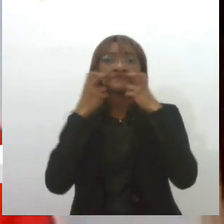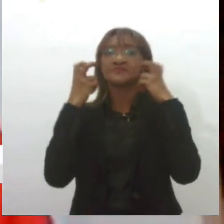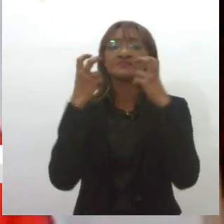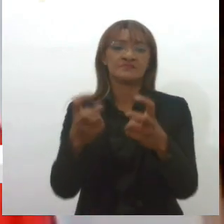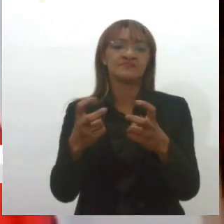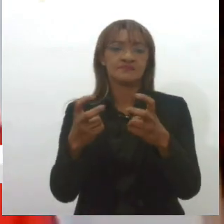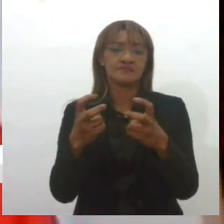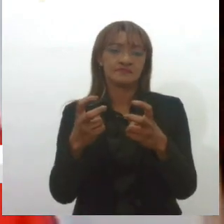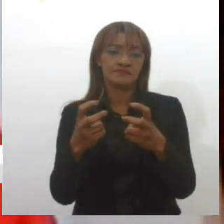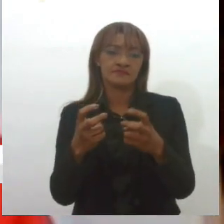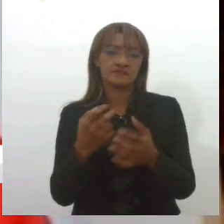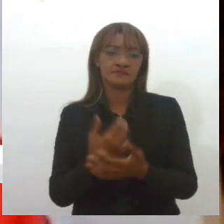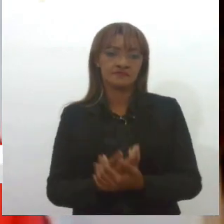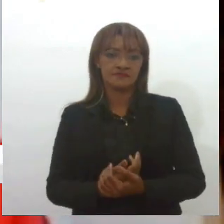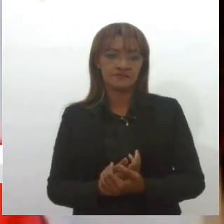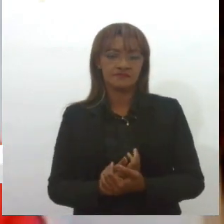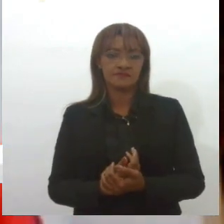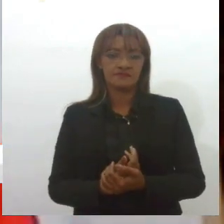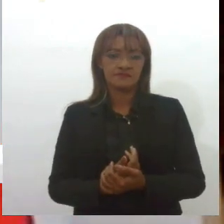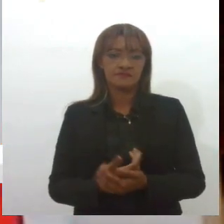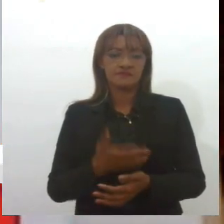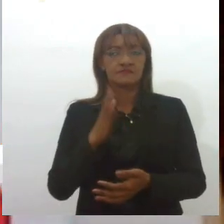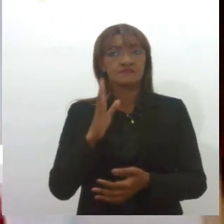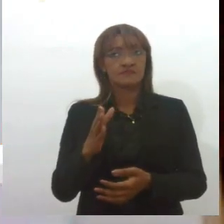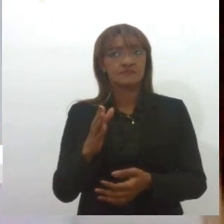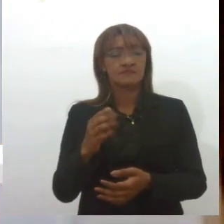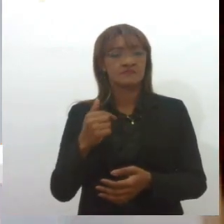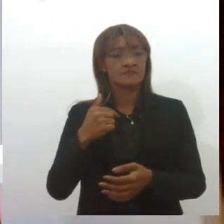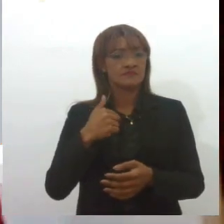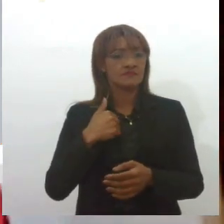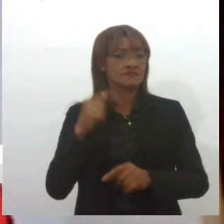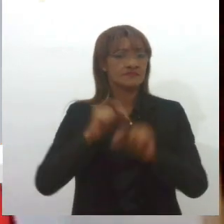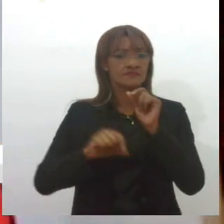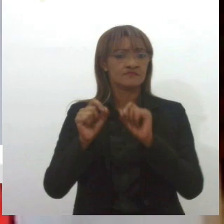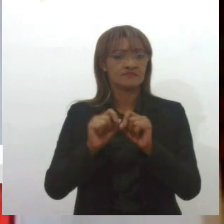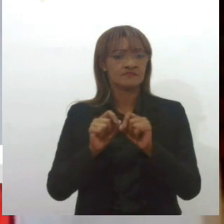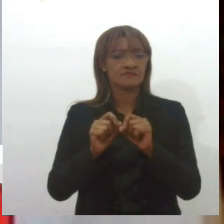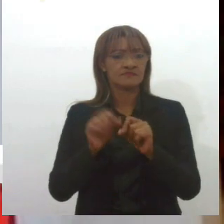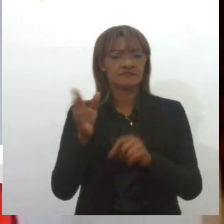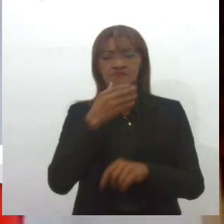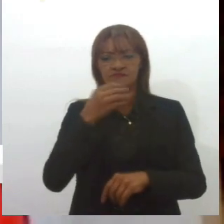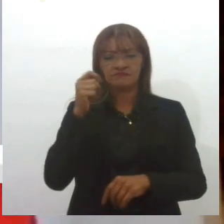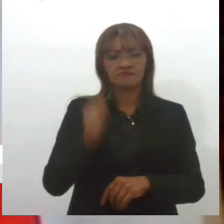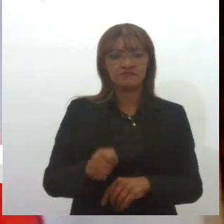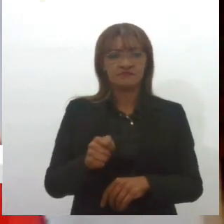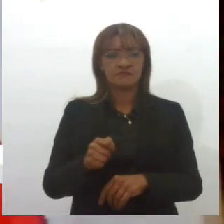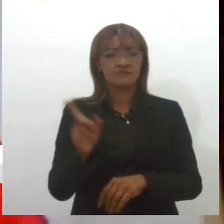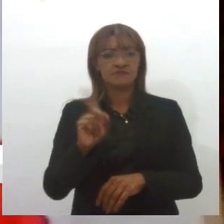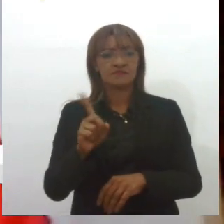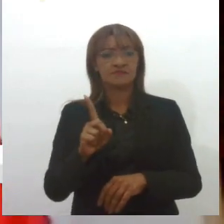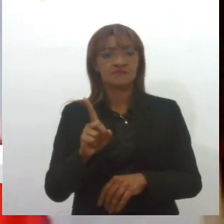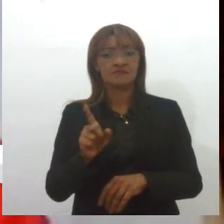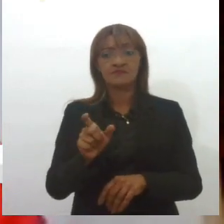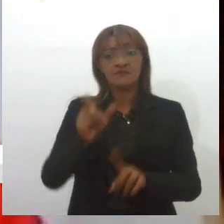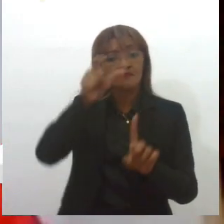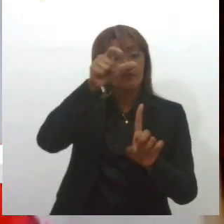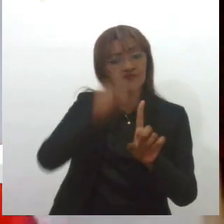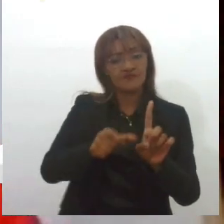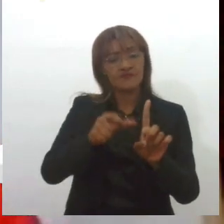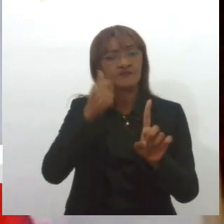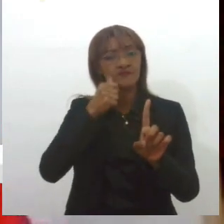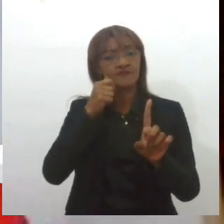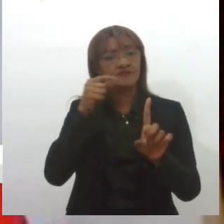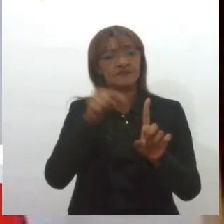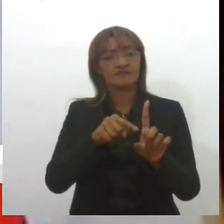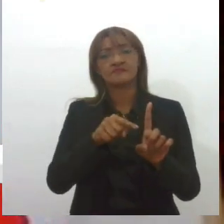nada, e aí eu não acho que é o recorte do militarismo, eu acho que é o recorte do corpo feminino como um todo, nada nos